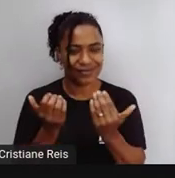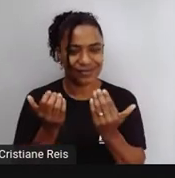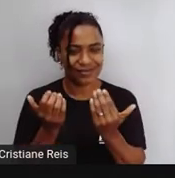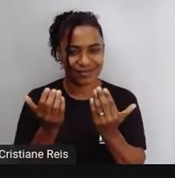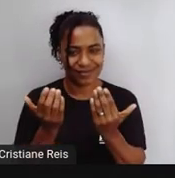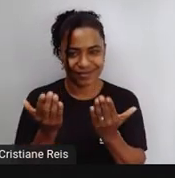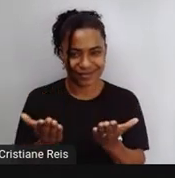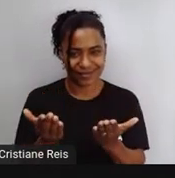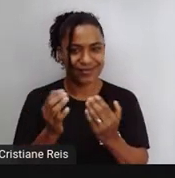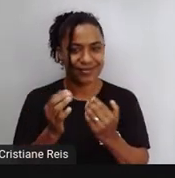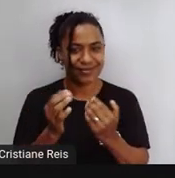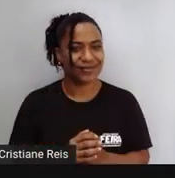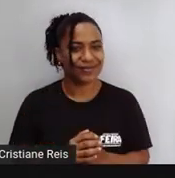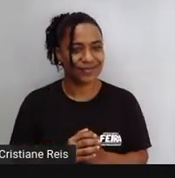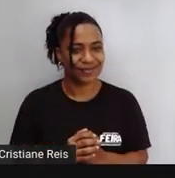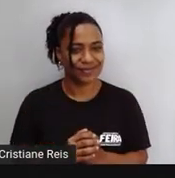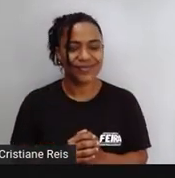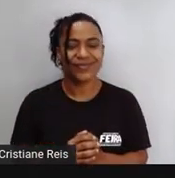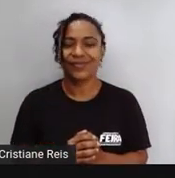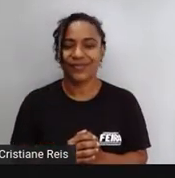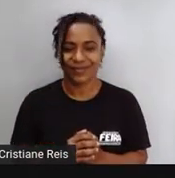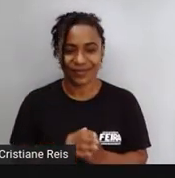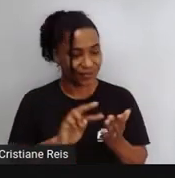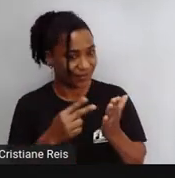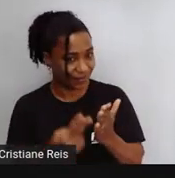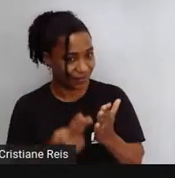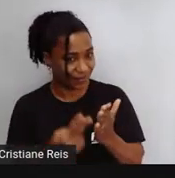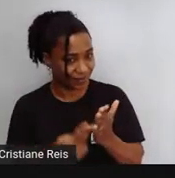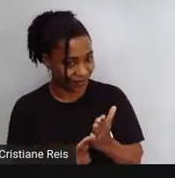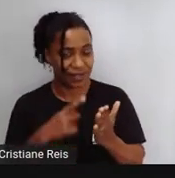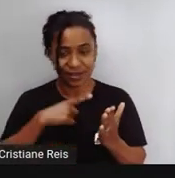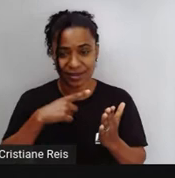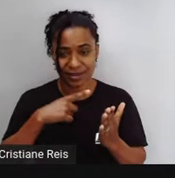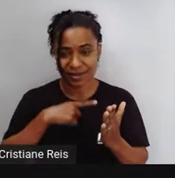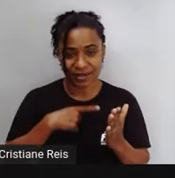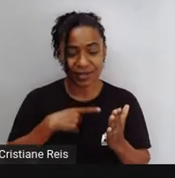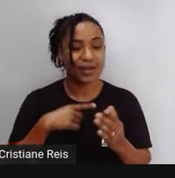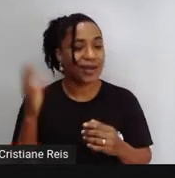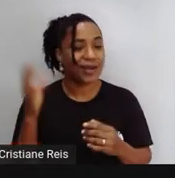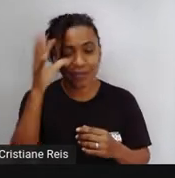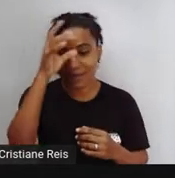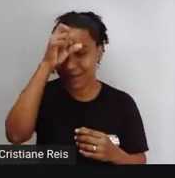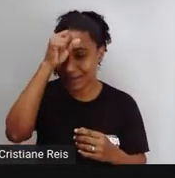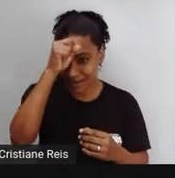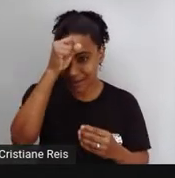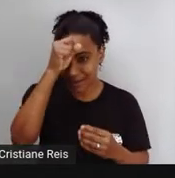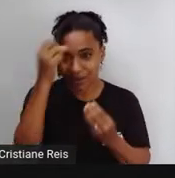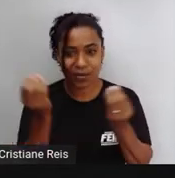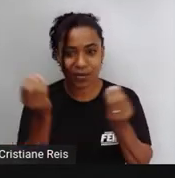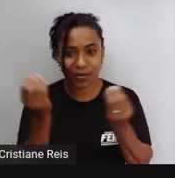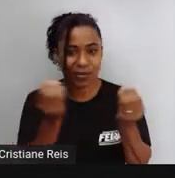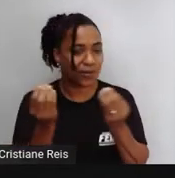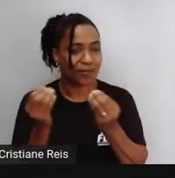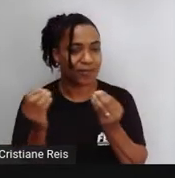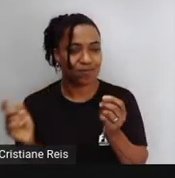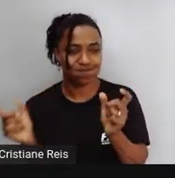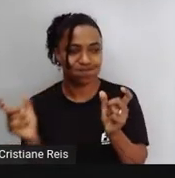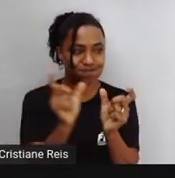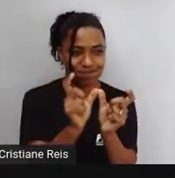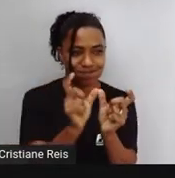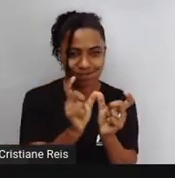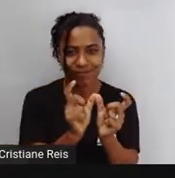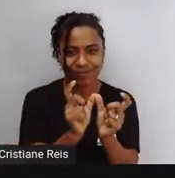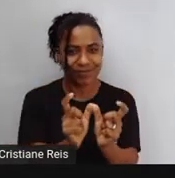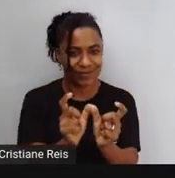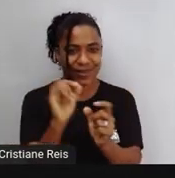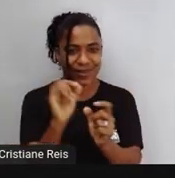ing form gerúndio, os infográficos, e nós vamos relembrar como formar o gerúndio em